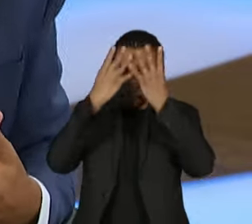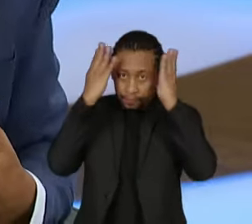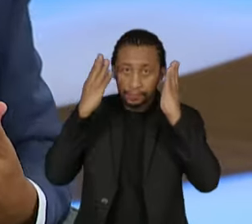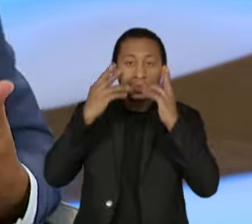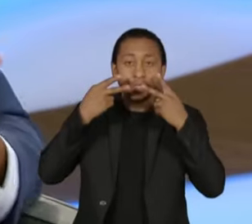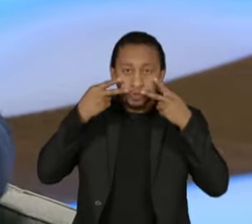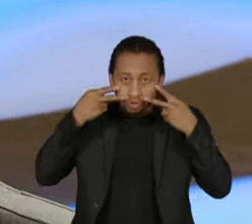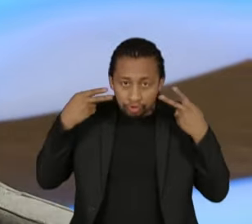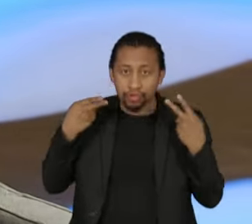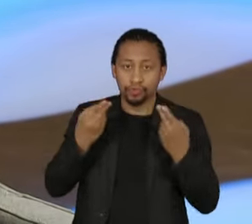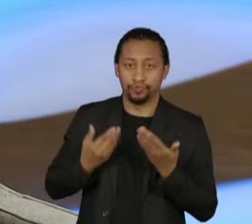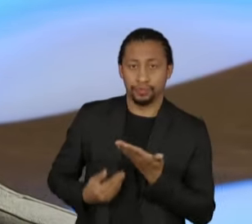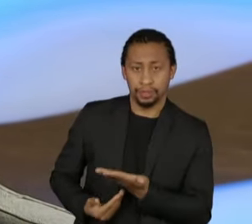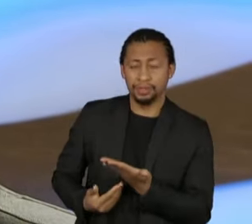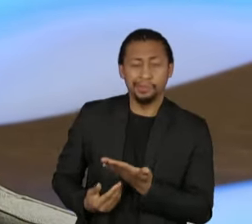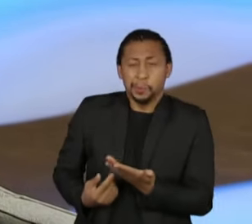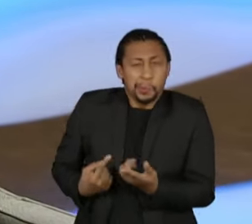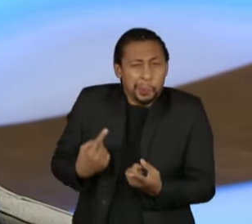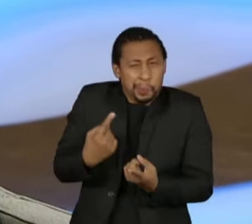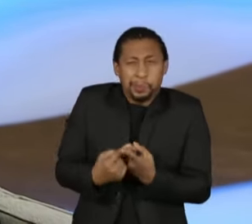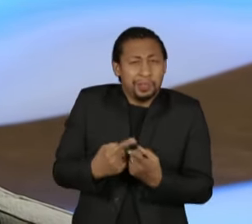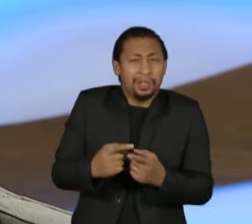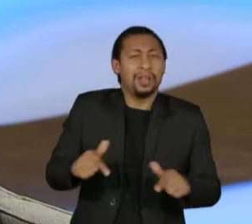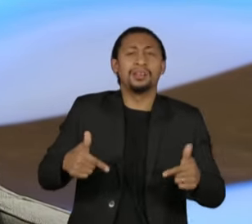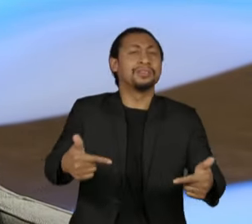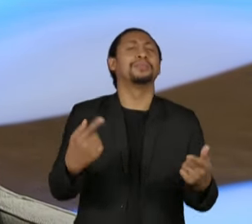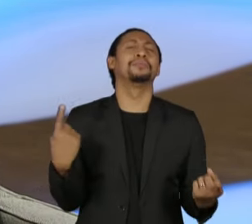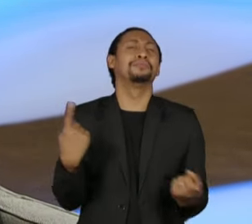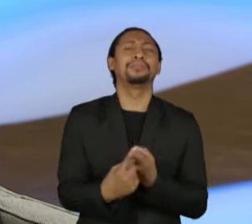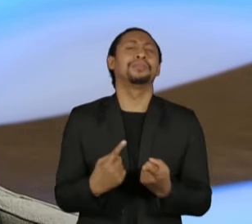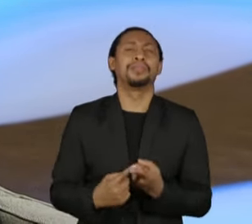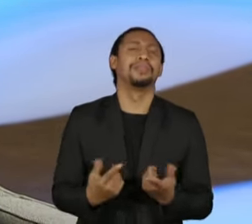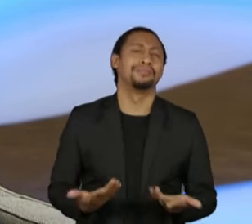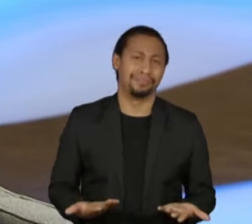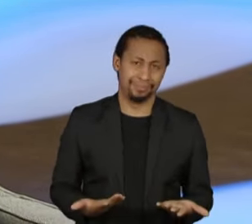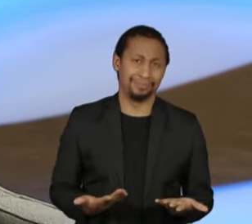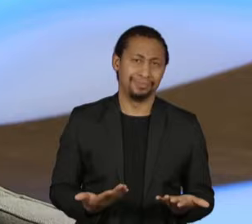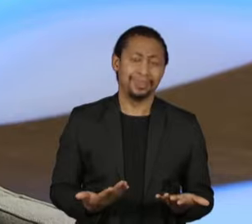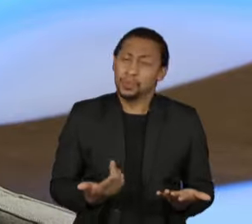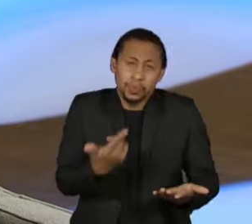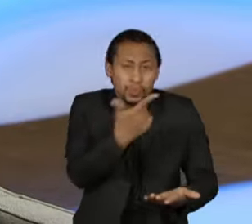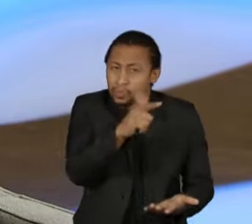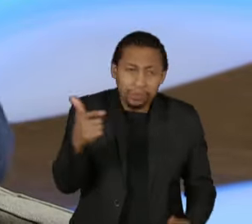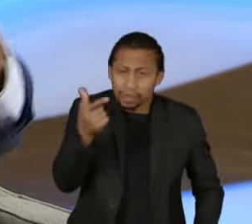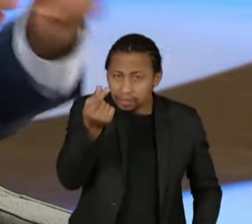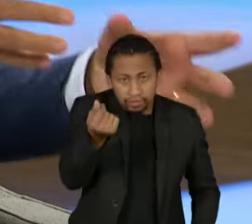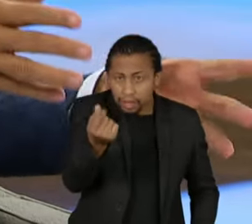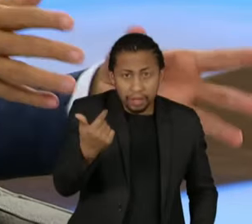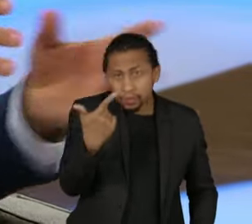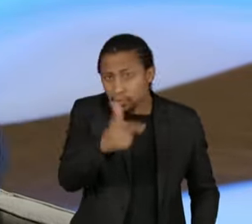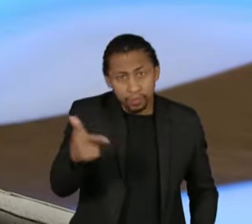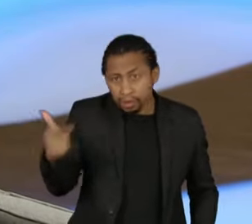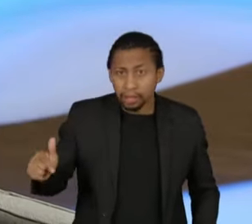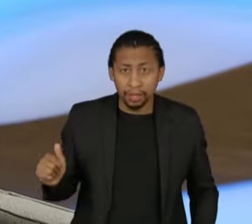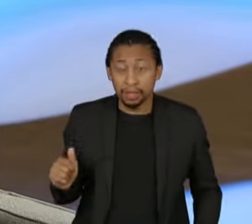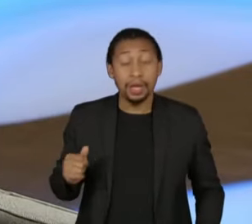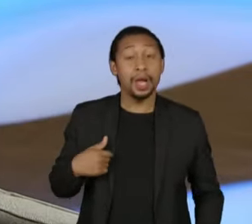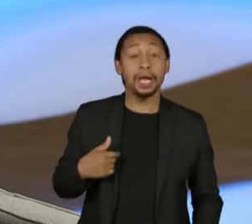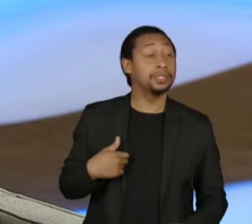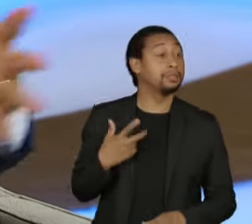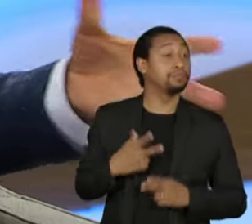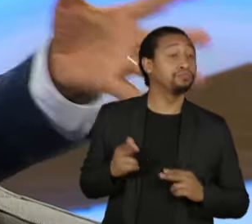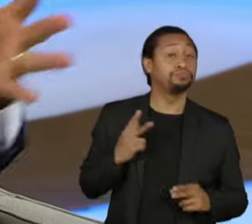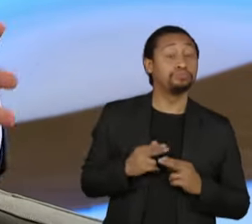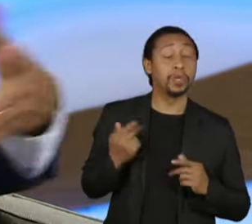por que a gente está tendo que fazer isso? Porque não tem dinheiro. Ou seja, nós vamos fazer de conta que não precisa cuidar da saúde